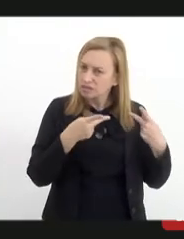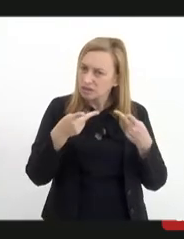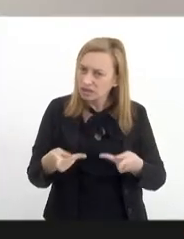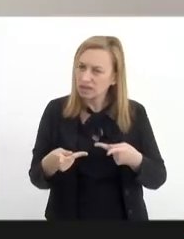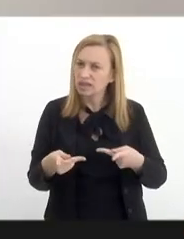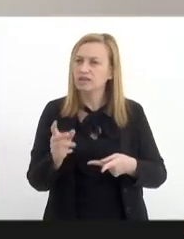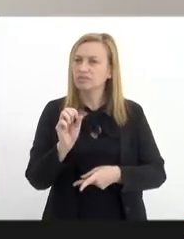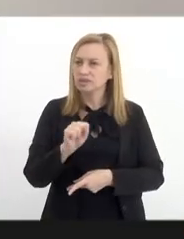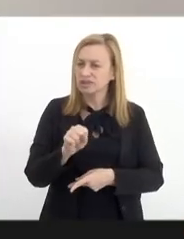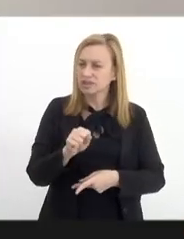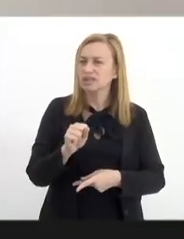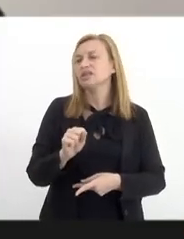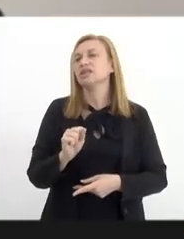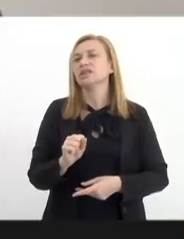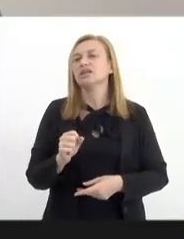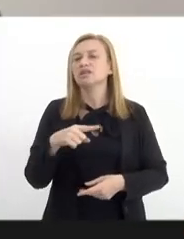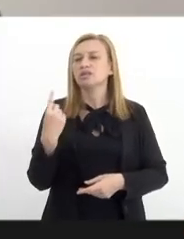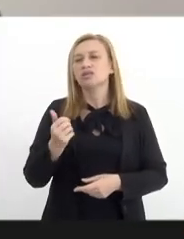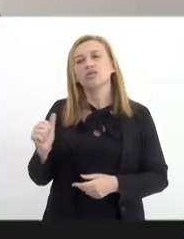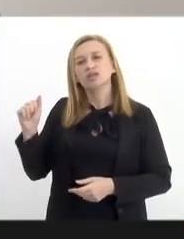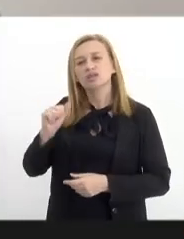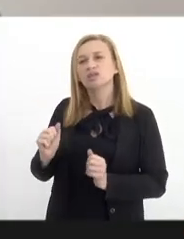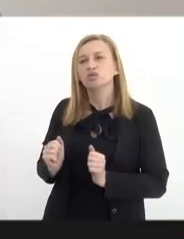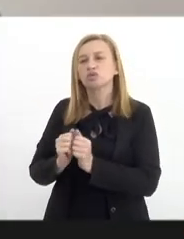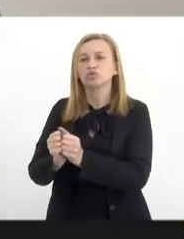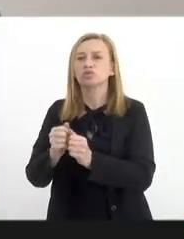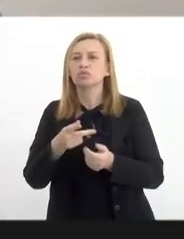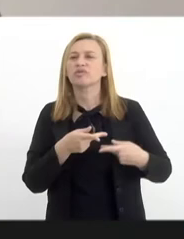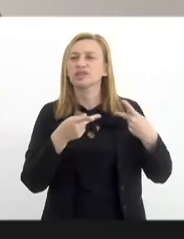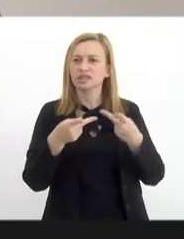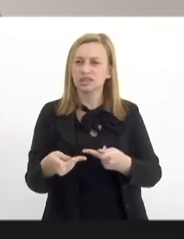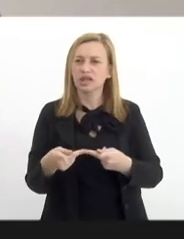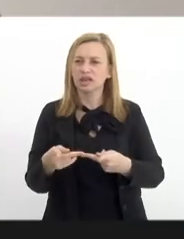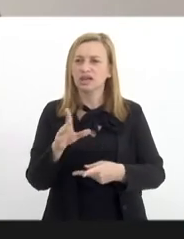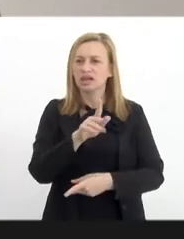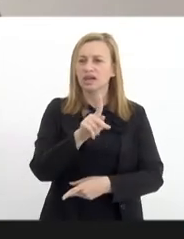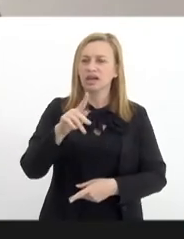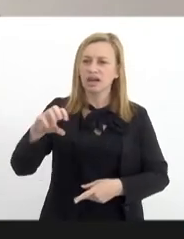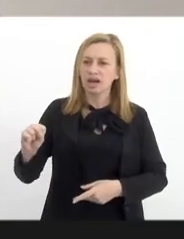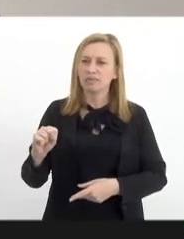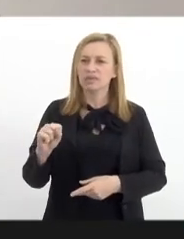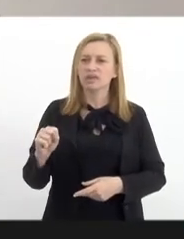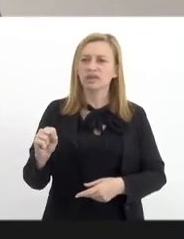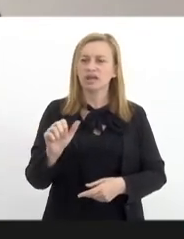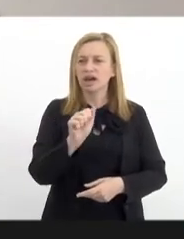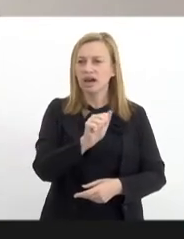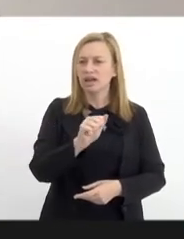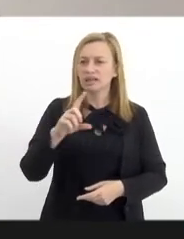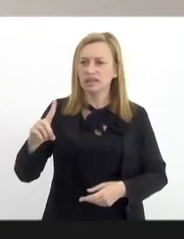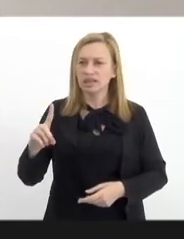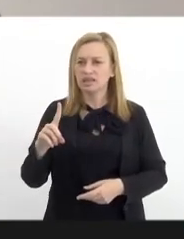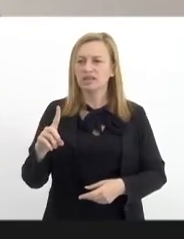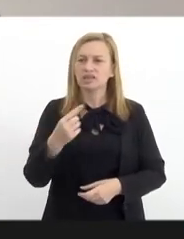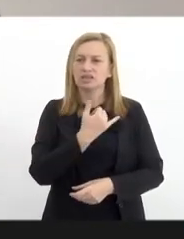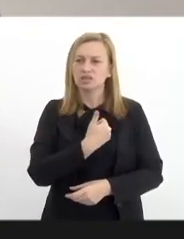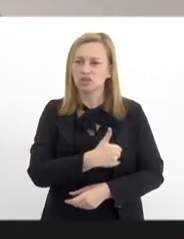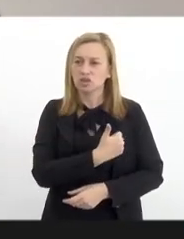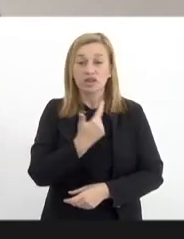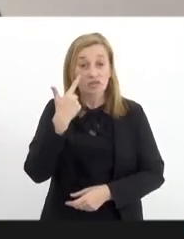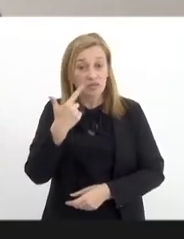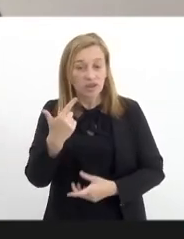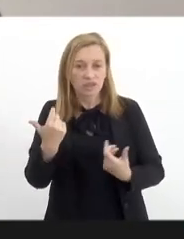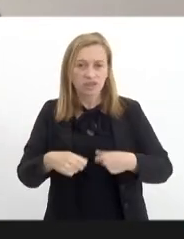estaremos sim alinhando juntamente com a nossa assessoria para visitar o CAPS adentro de São João de Miritim e conhecer de perto as